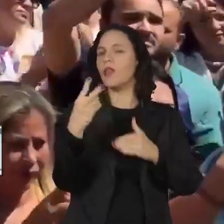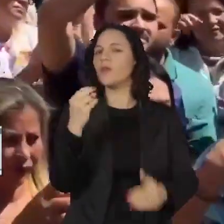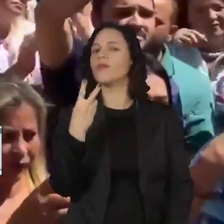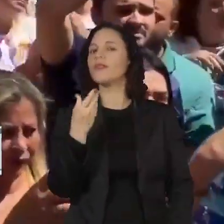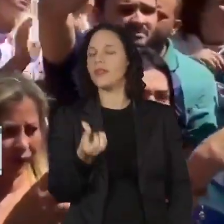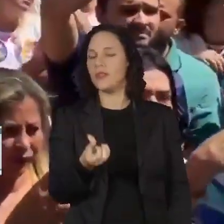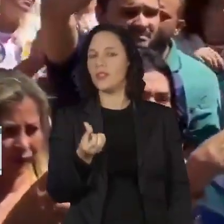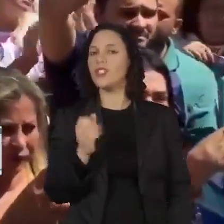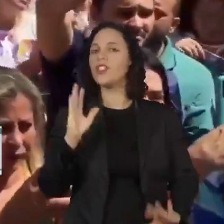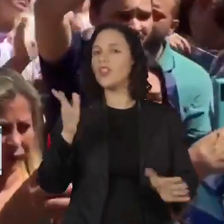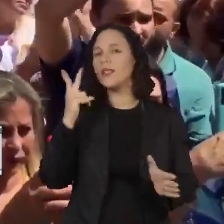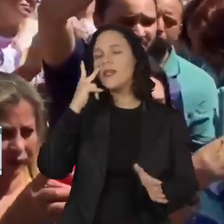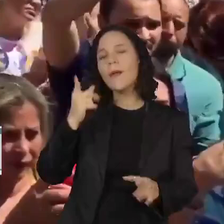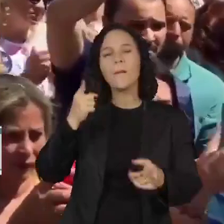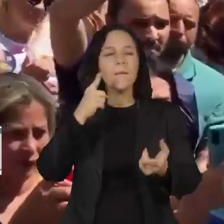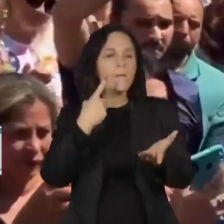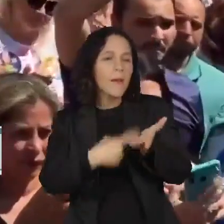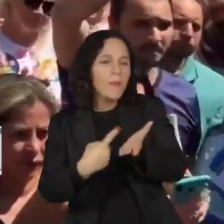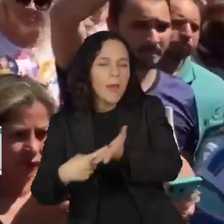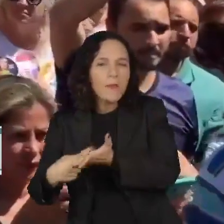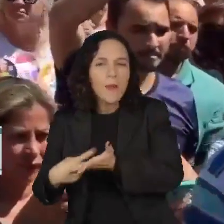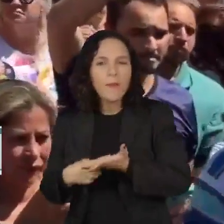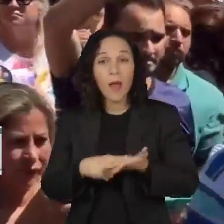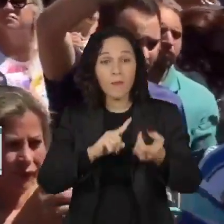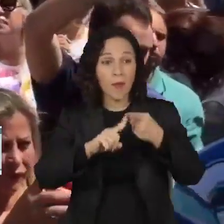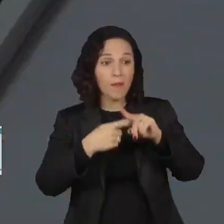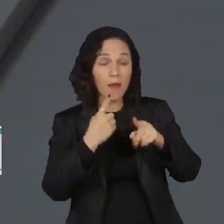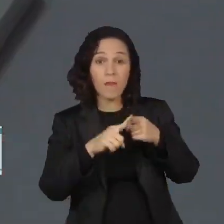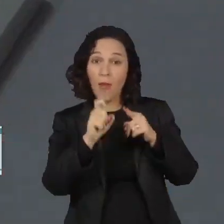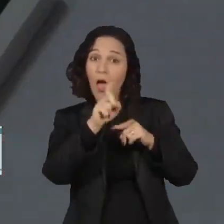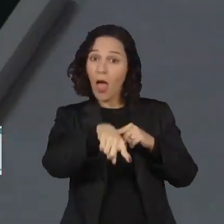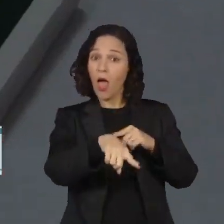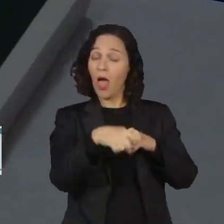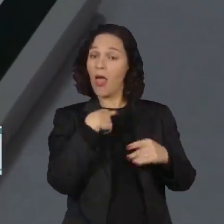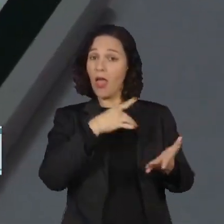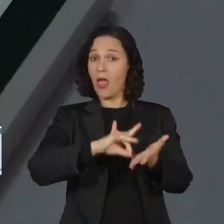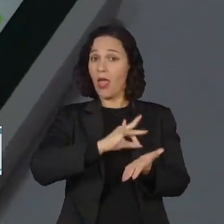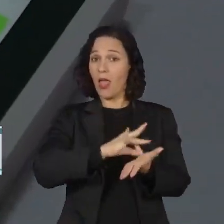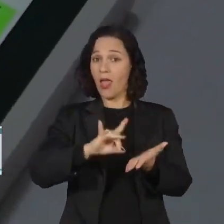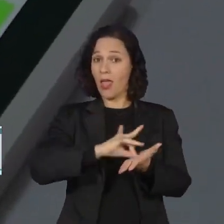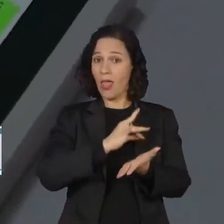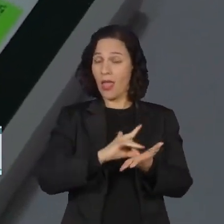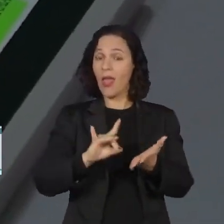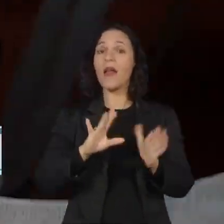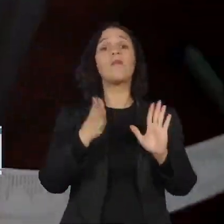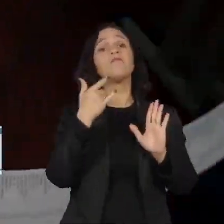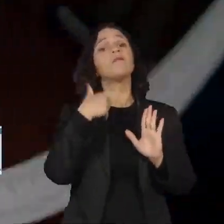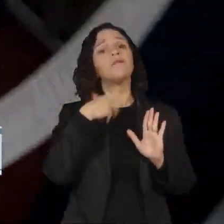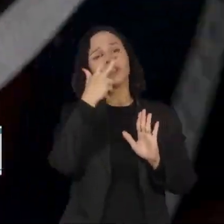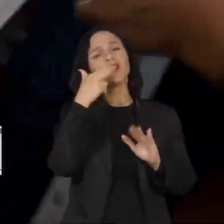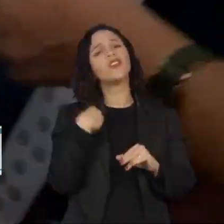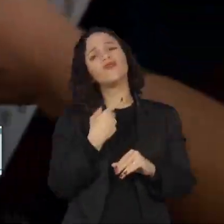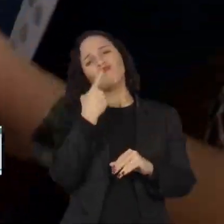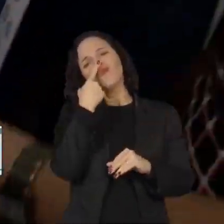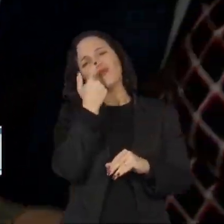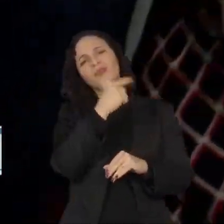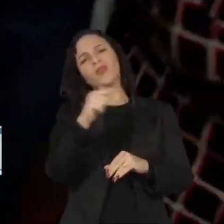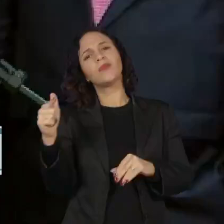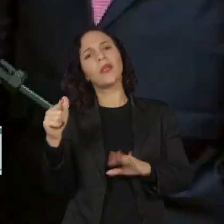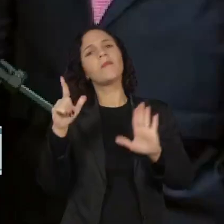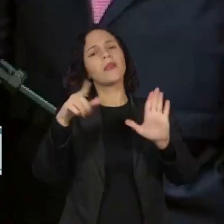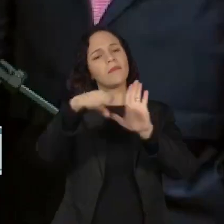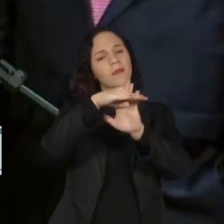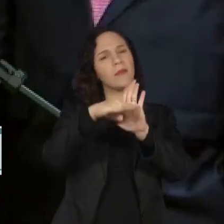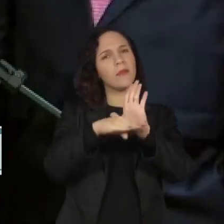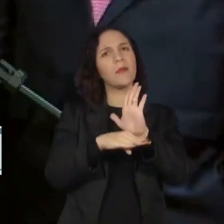já começam a costurar parcerias entre adversários que até aqui tinham pouca ou nenhuma proximidade programática.